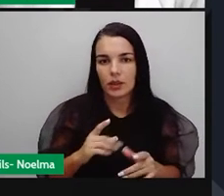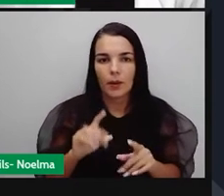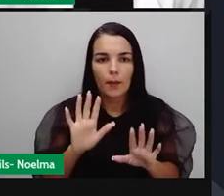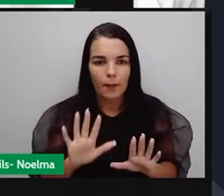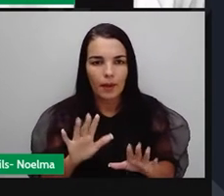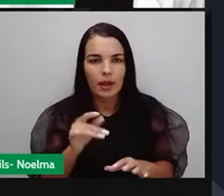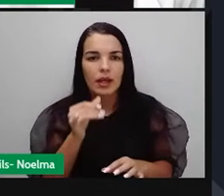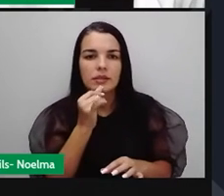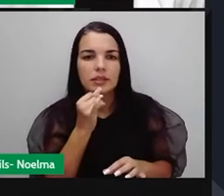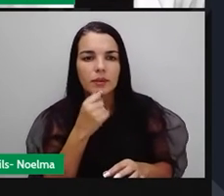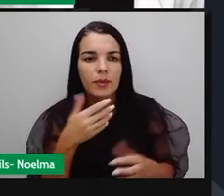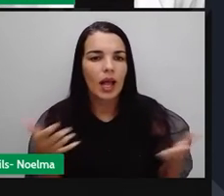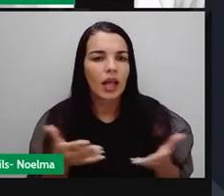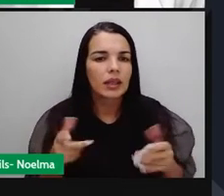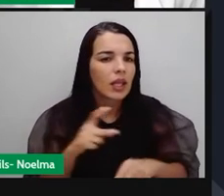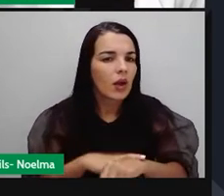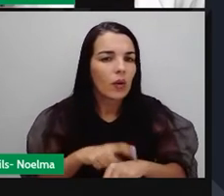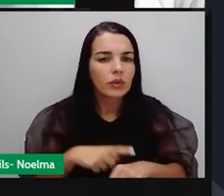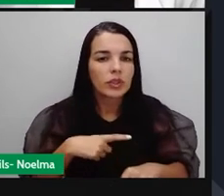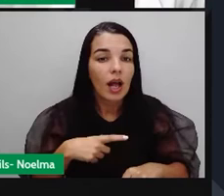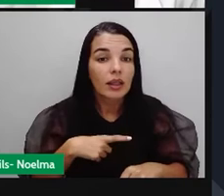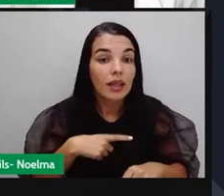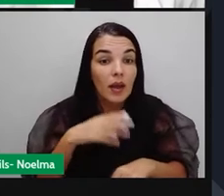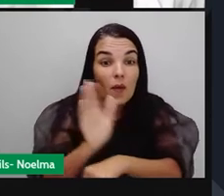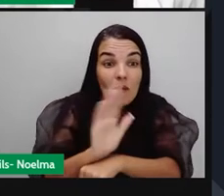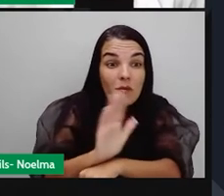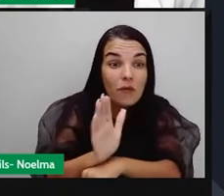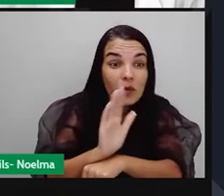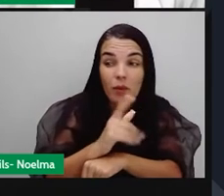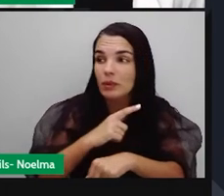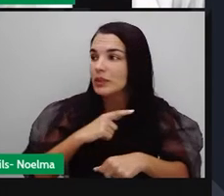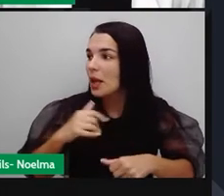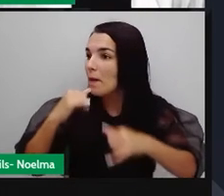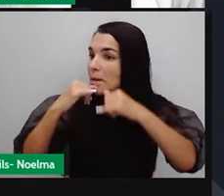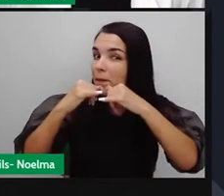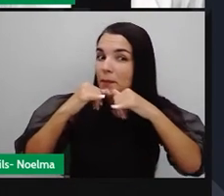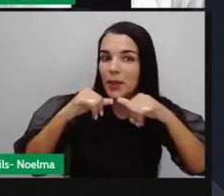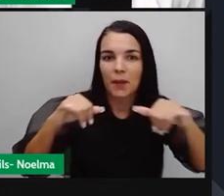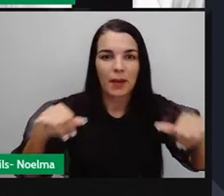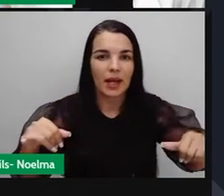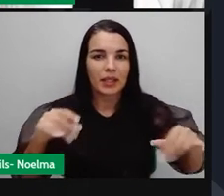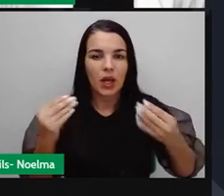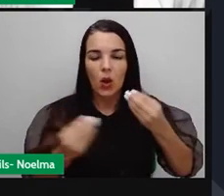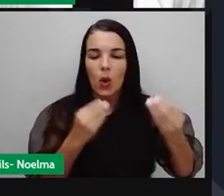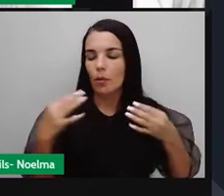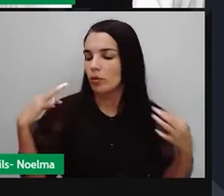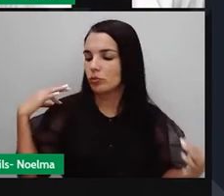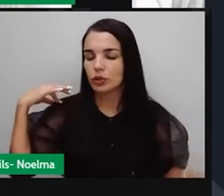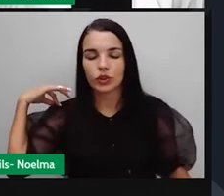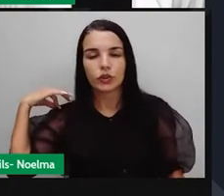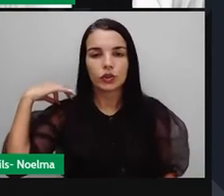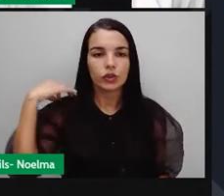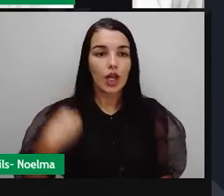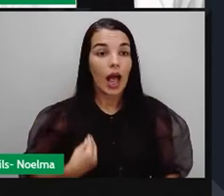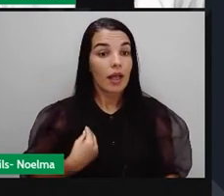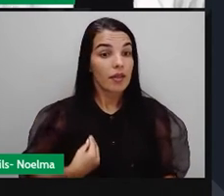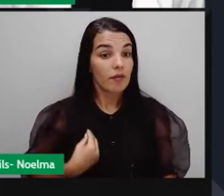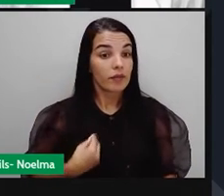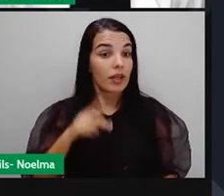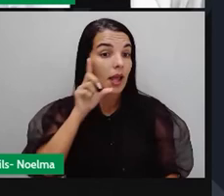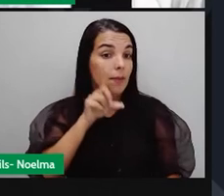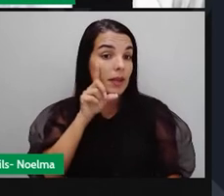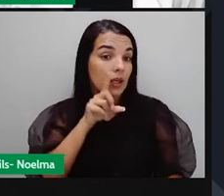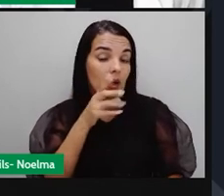nossos filmes até hoje fazem essa propaganda de como o estilo de vida americano é um estilo de vida melhor